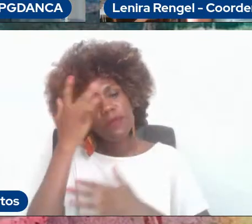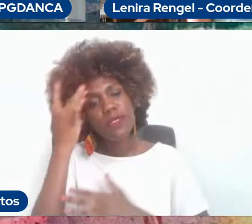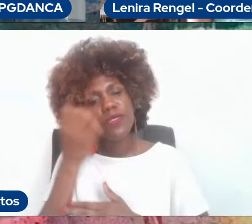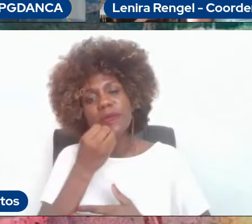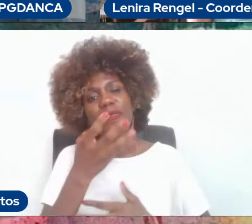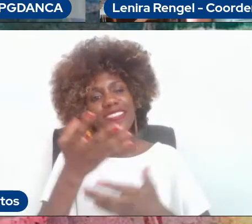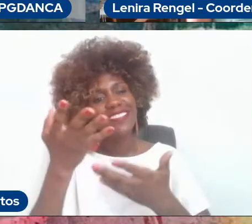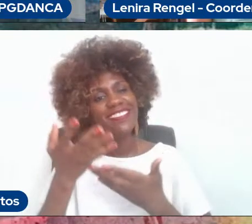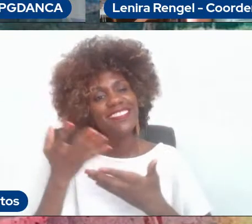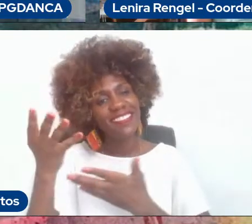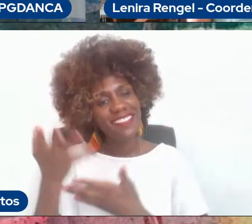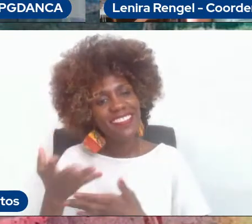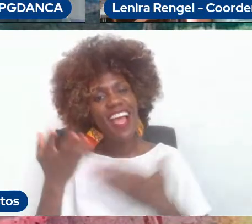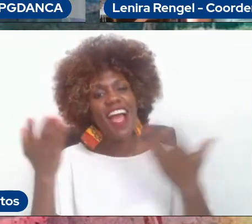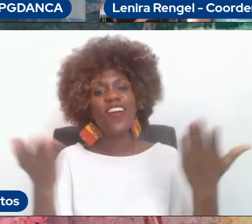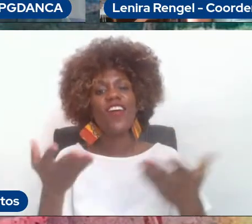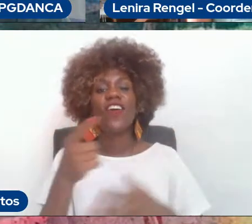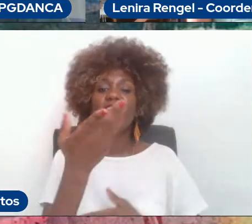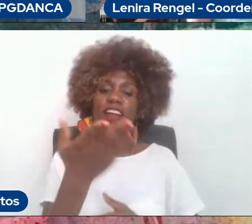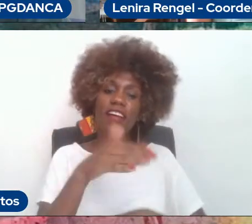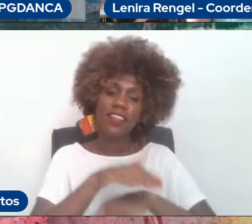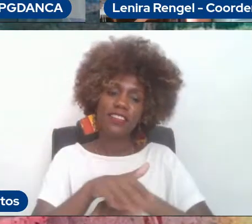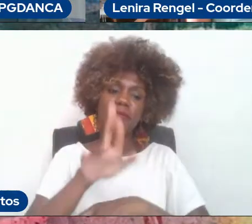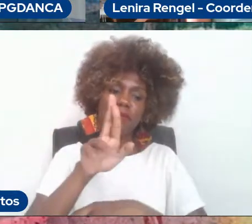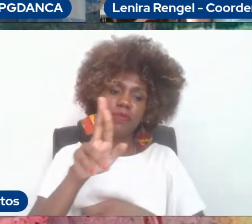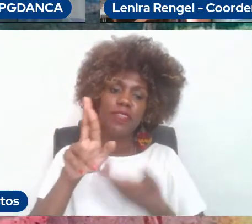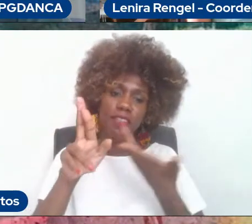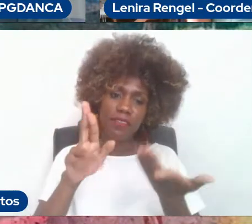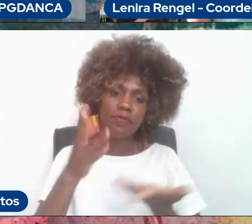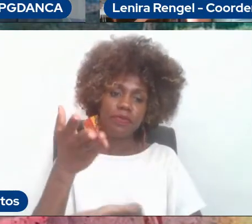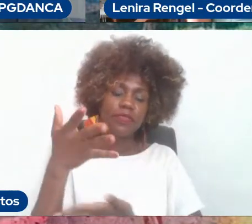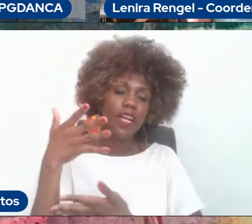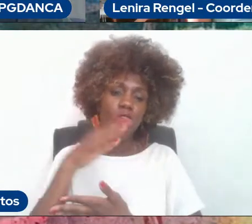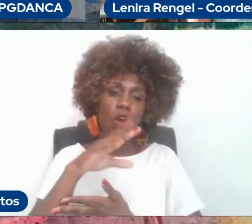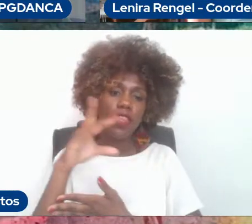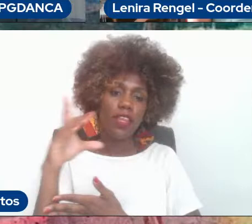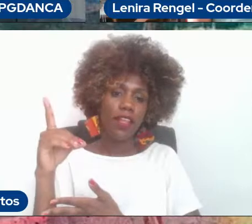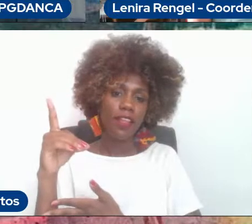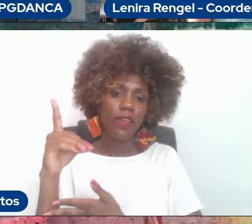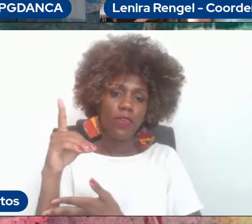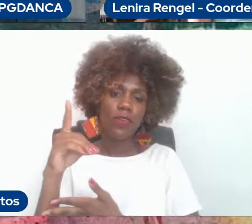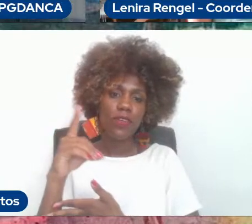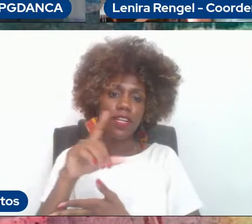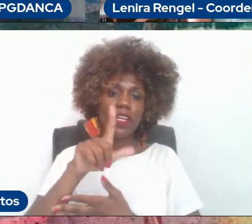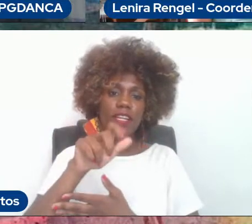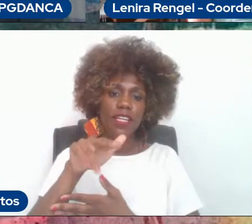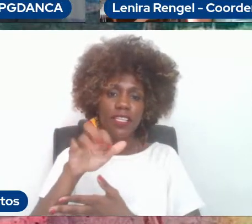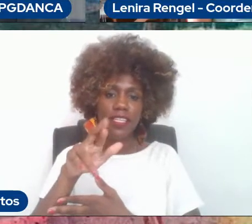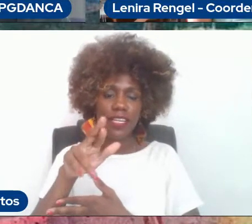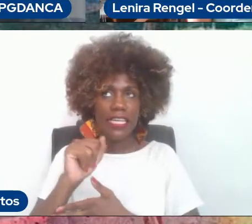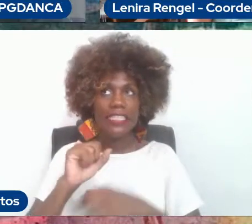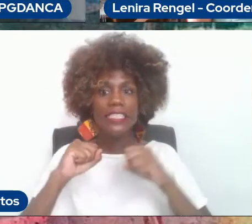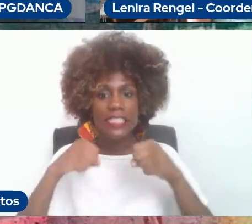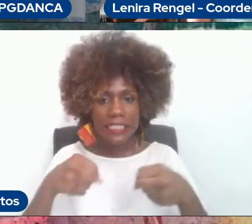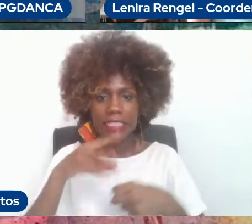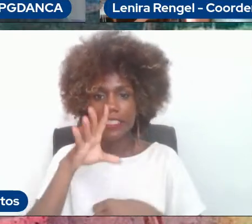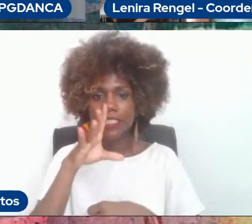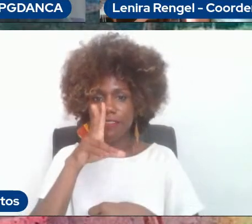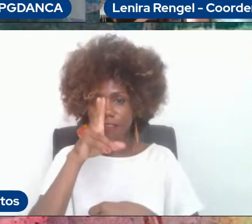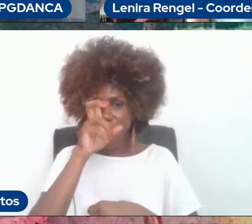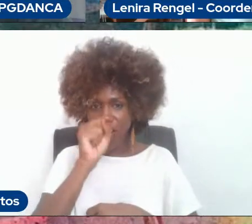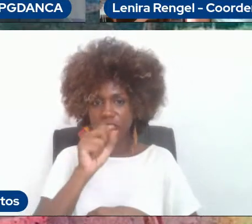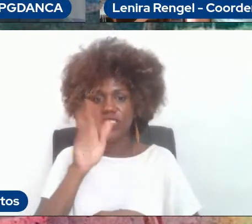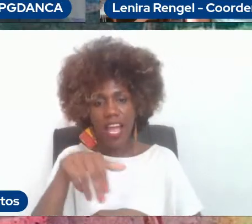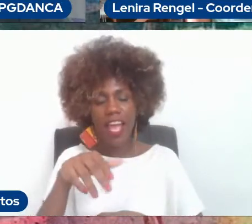-vindas e passo já a palavra para a nossa coordenadora em exercício, a incansável Lenira Regel.